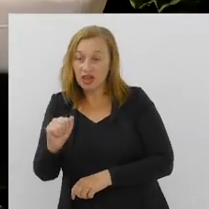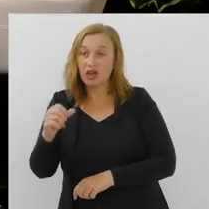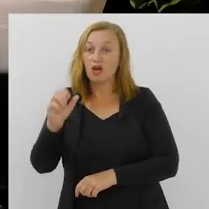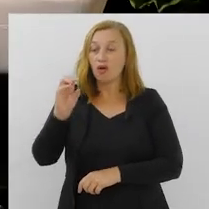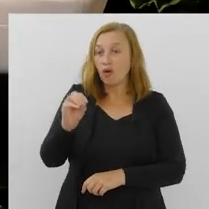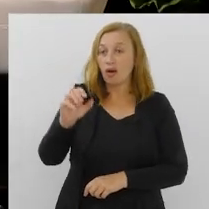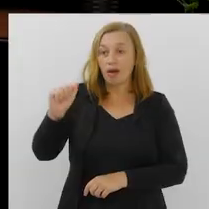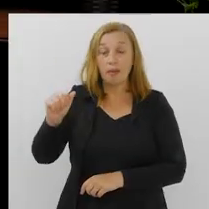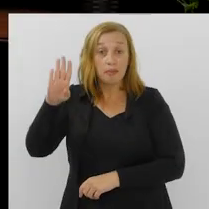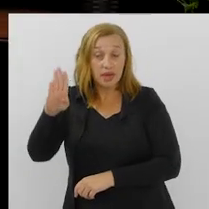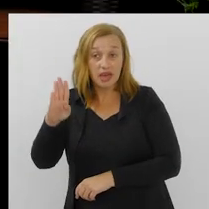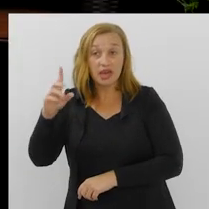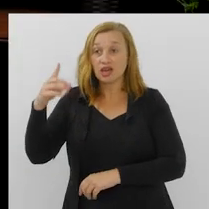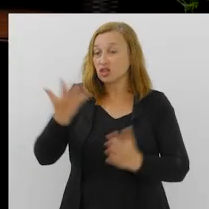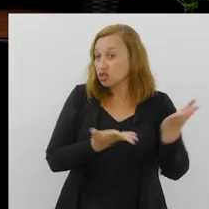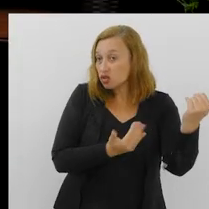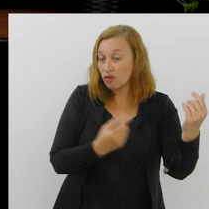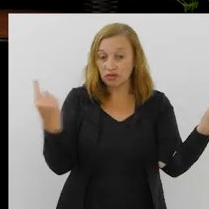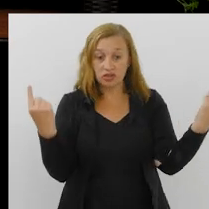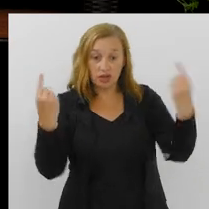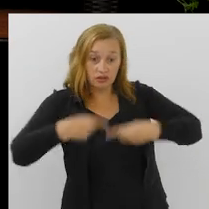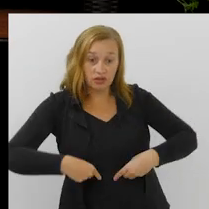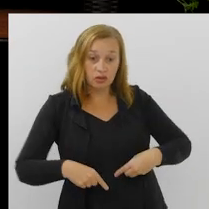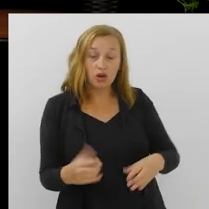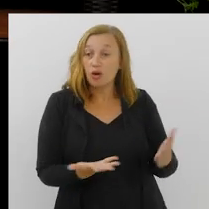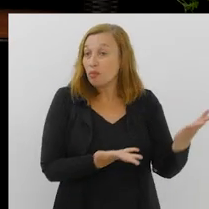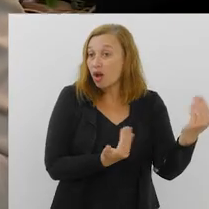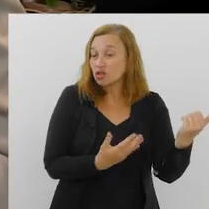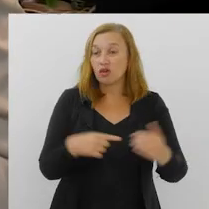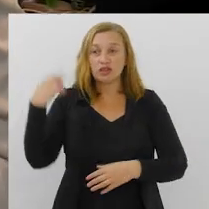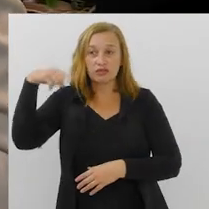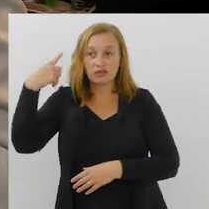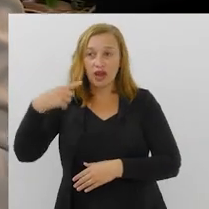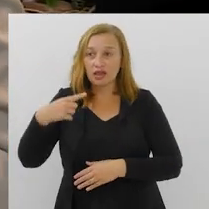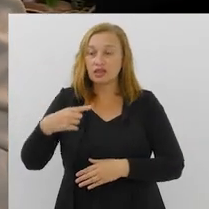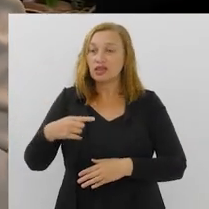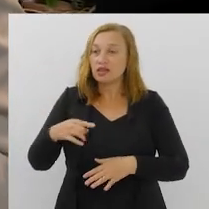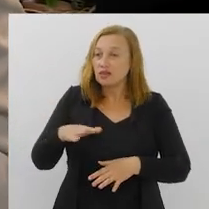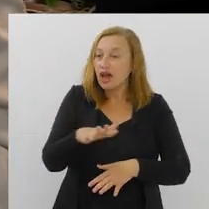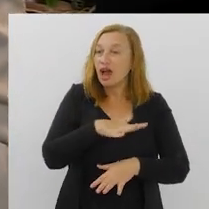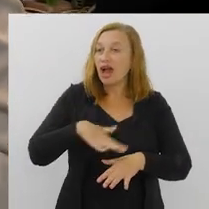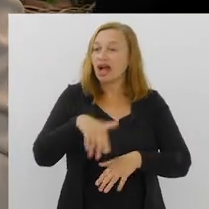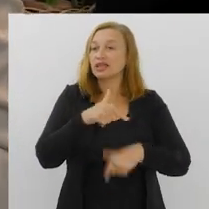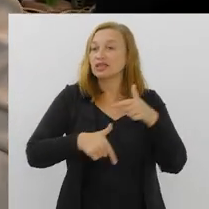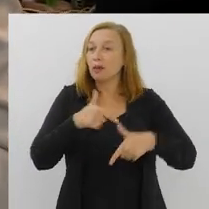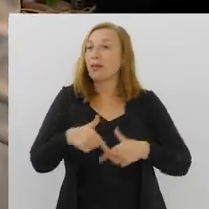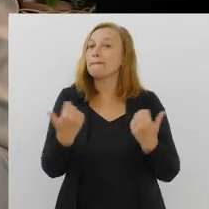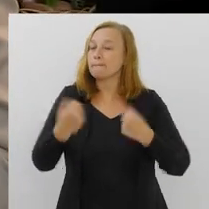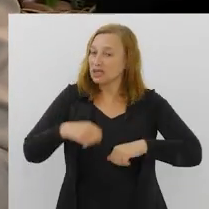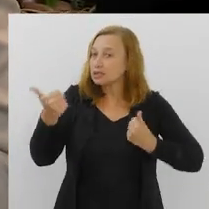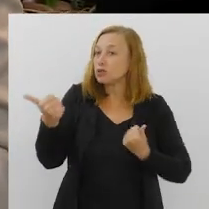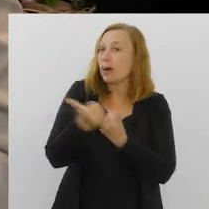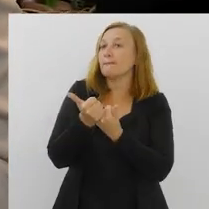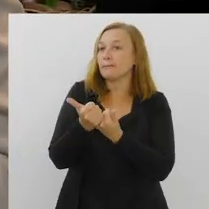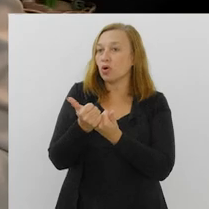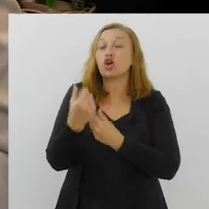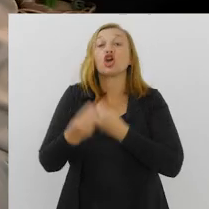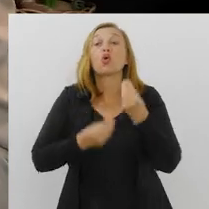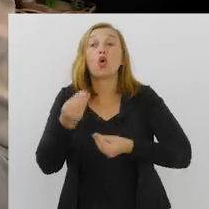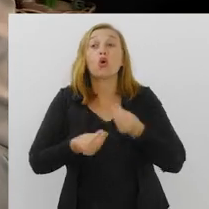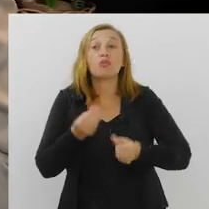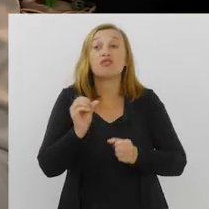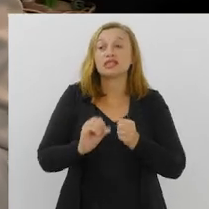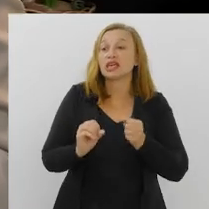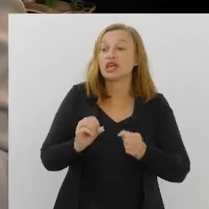OAB Jovem, o grande desafio para o jovem advogado, que vai ao mercado e que precisa de um apoio e como